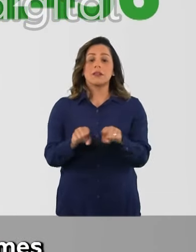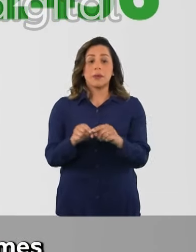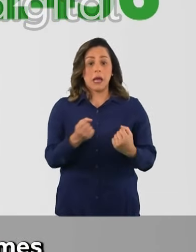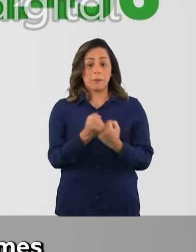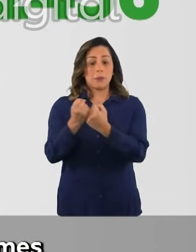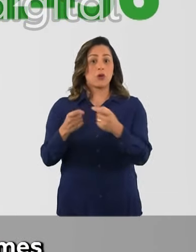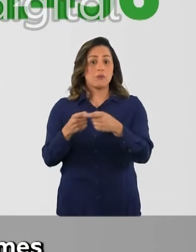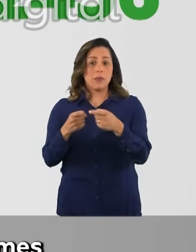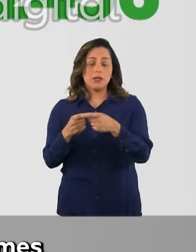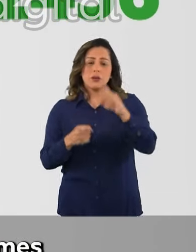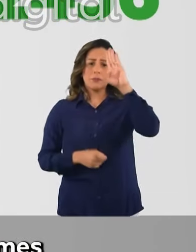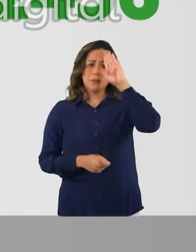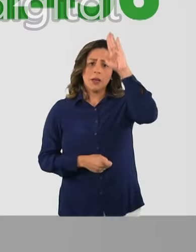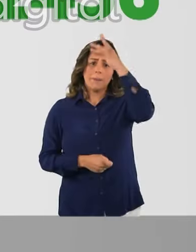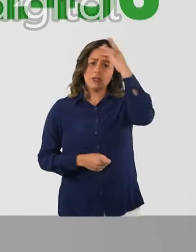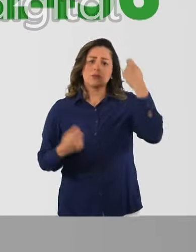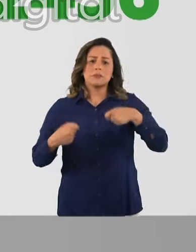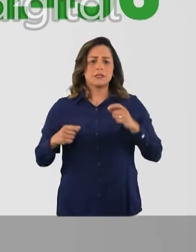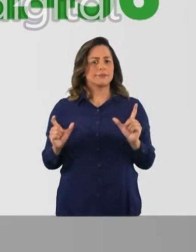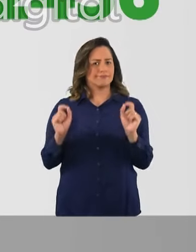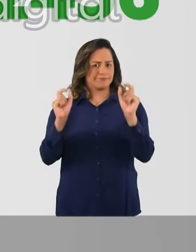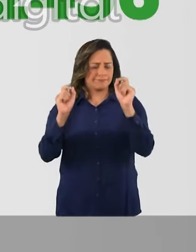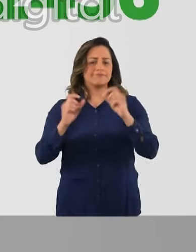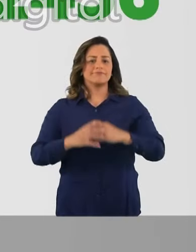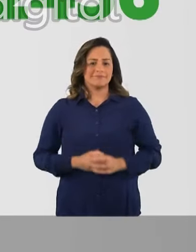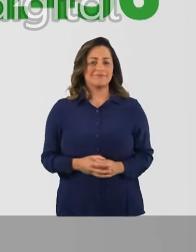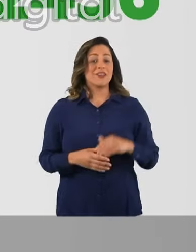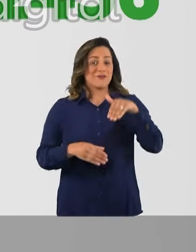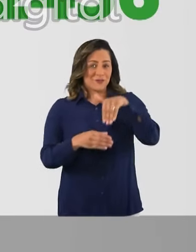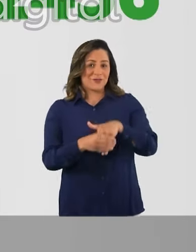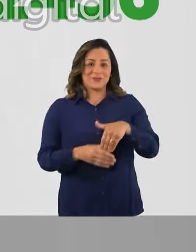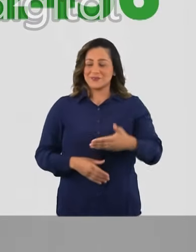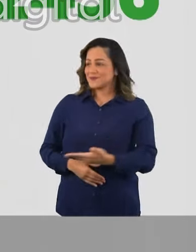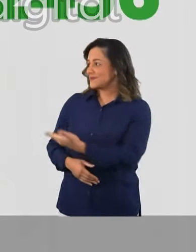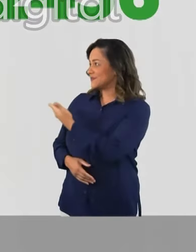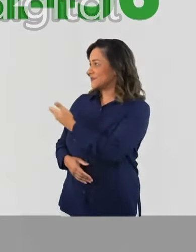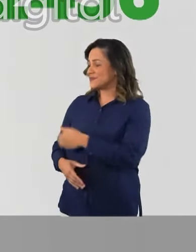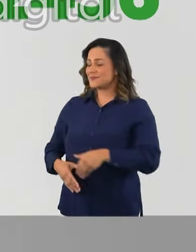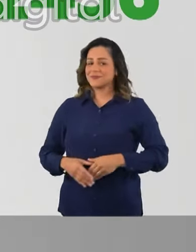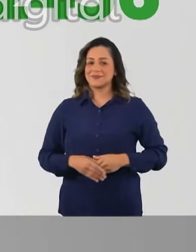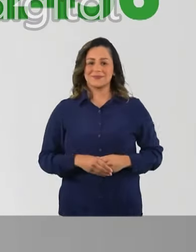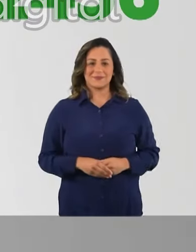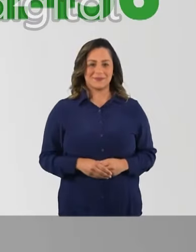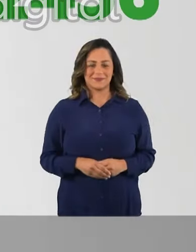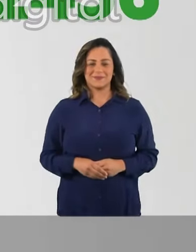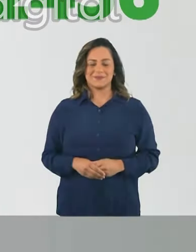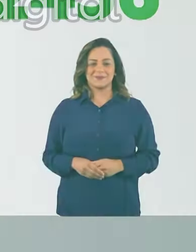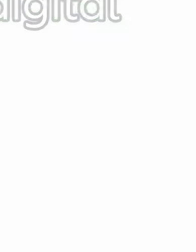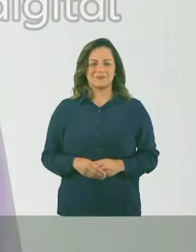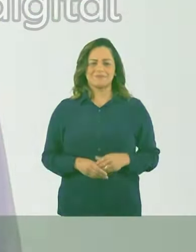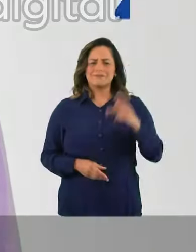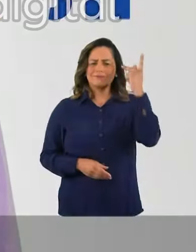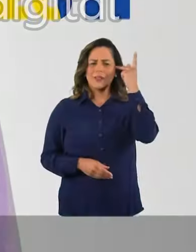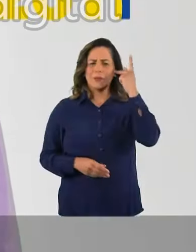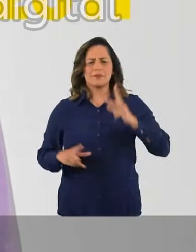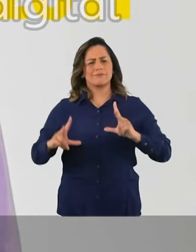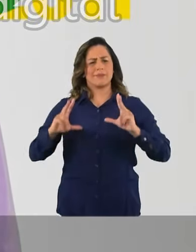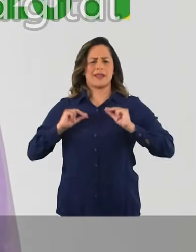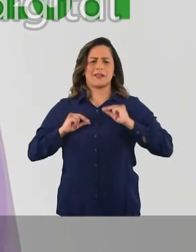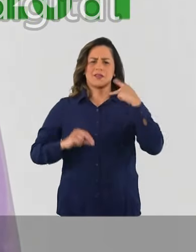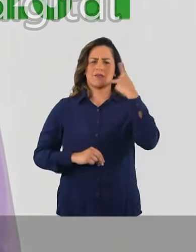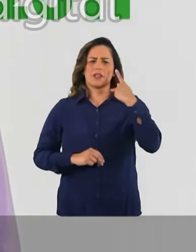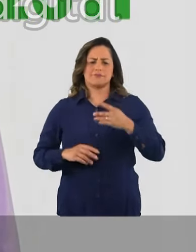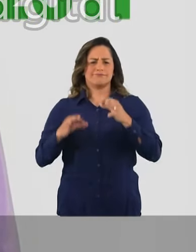e também auxílio para consultas e exames, principalmente para pacientes oncológicas, Sandra Petito, 22-456. São Paulo